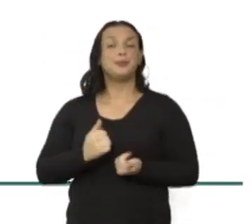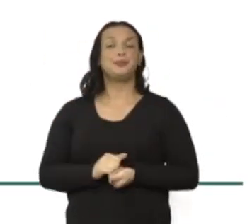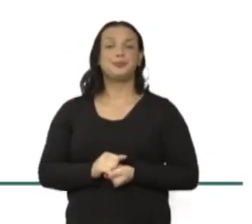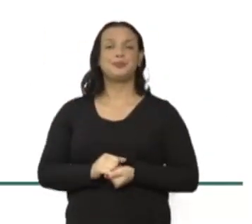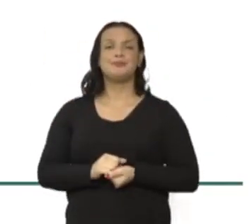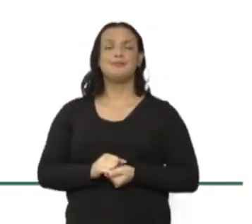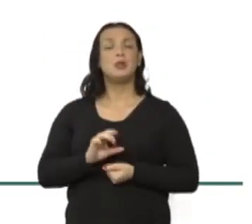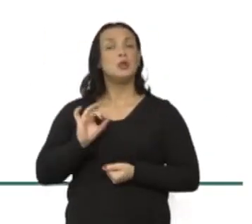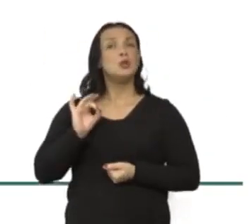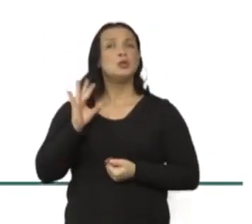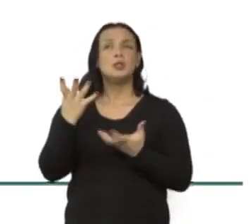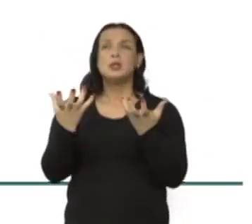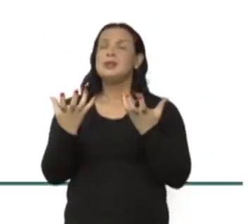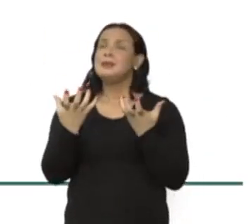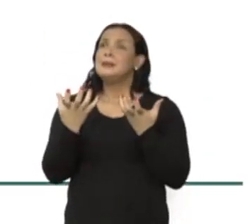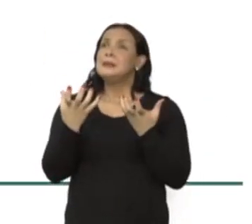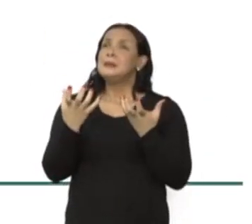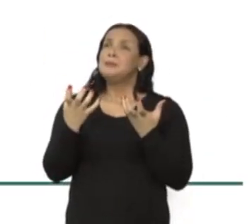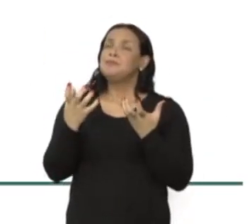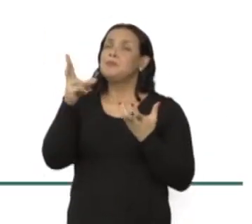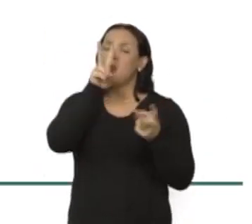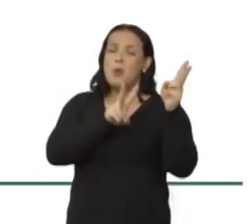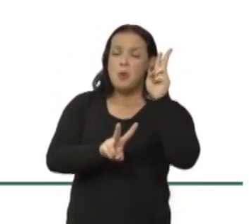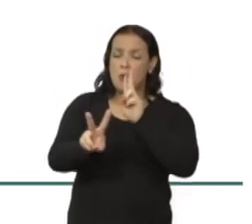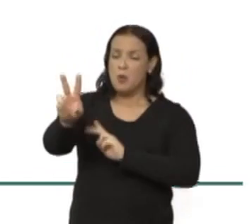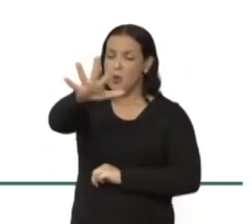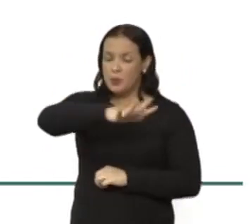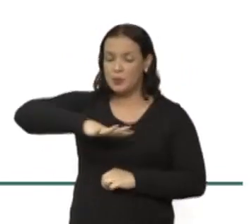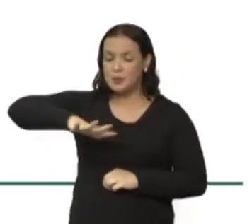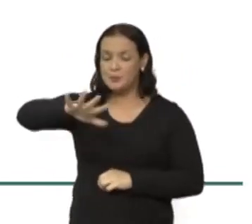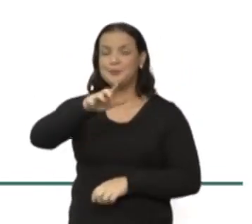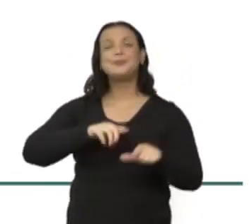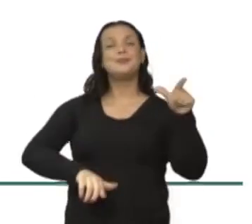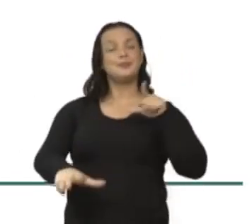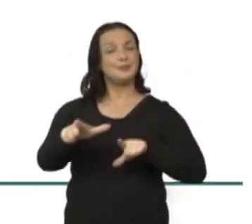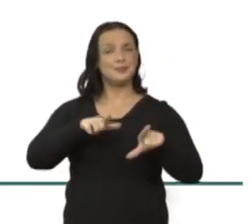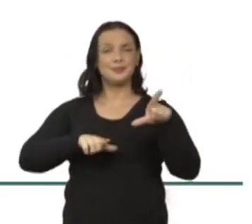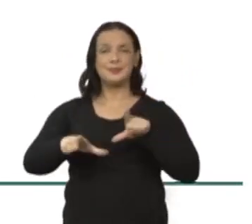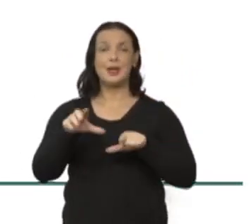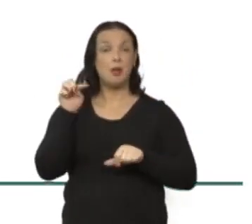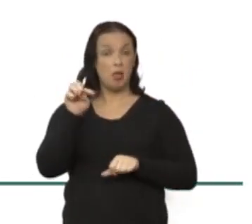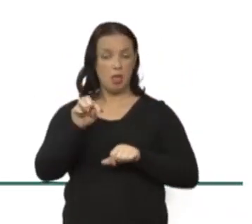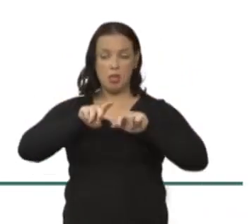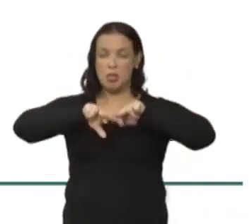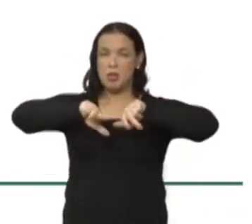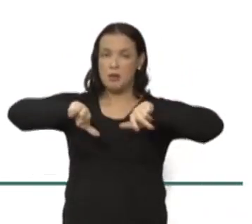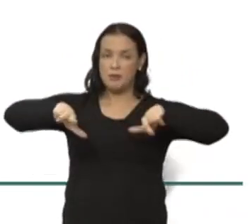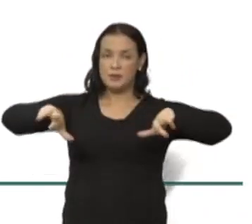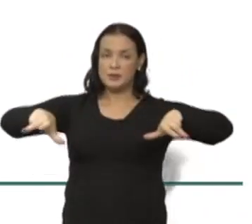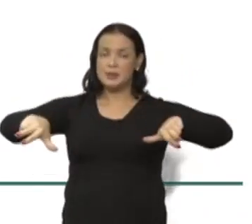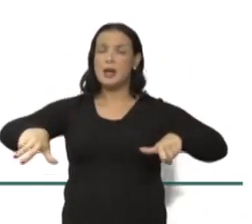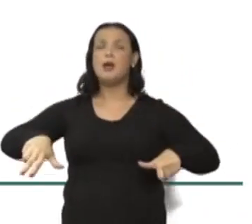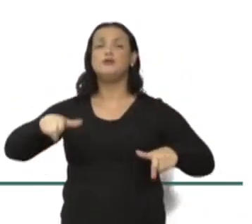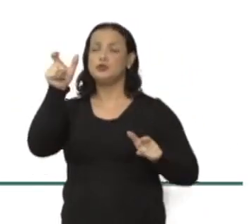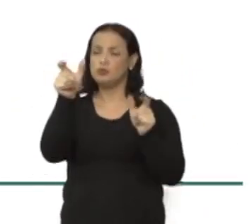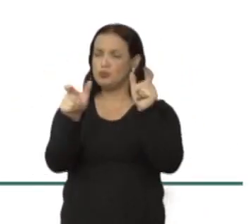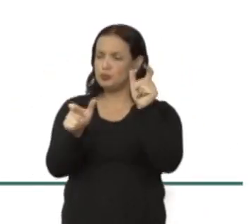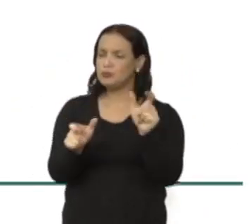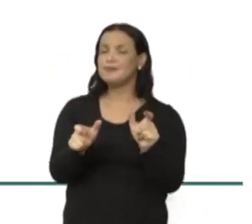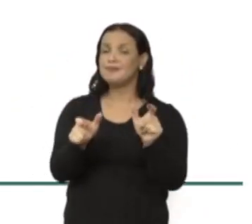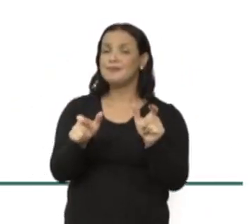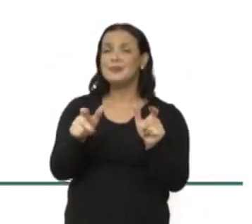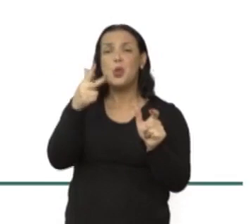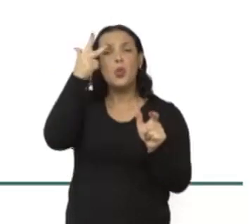Só que quando a gente olha para os espaços de trabalho, essa diversidade, essa pluralidade deveria ser